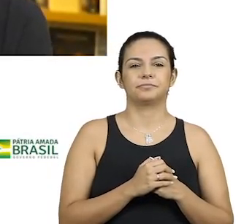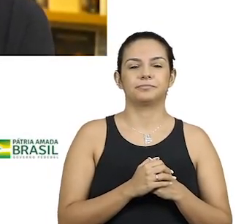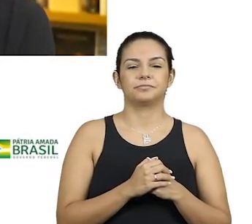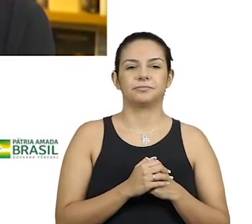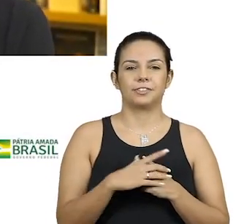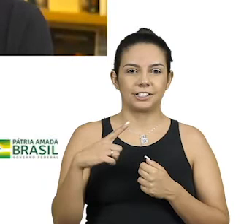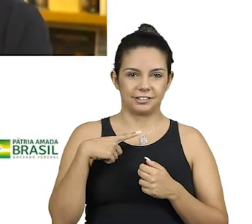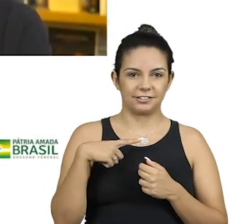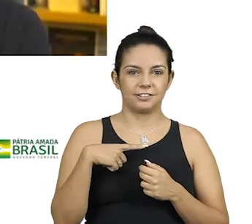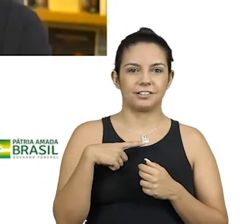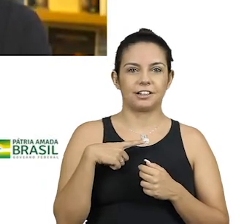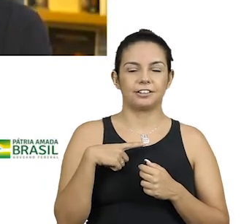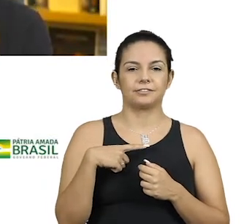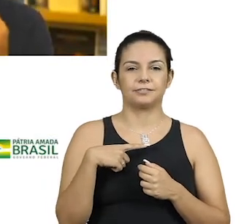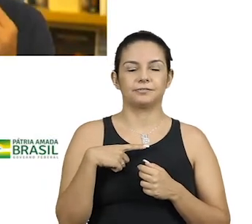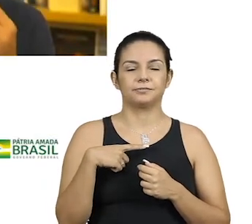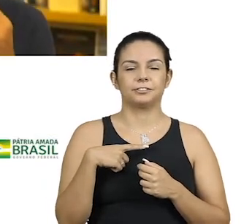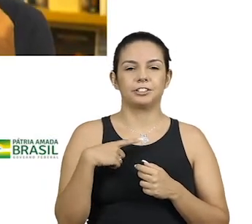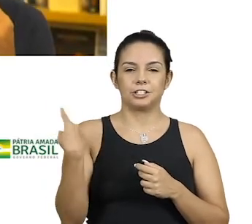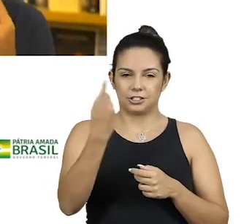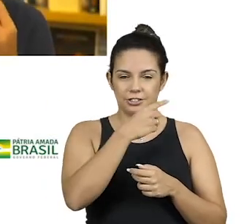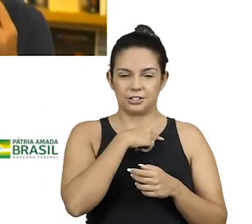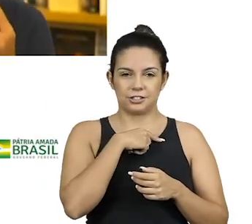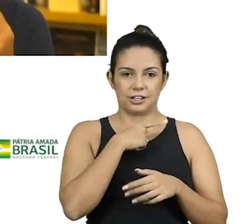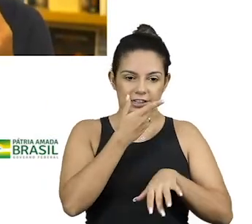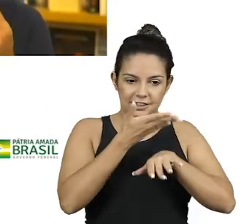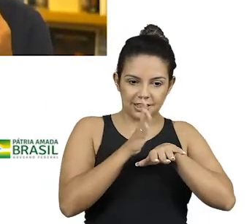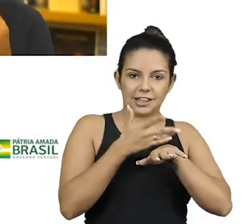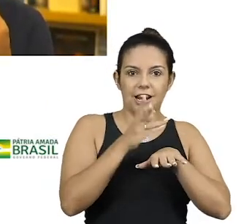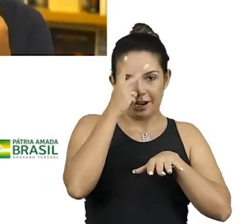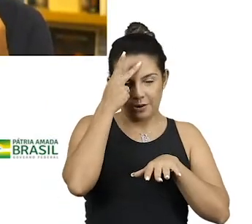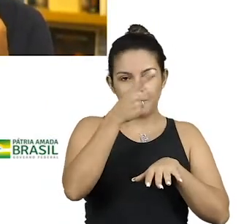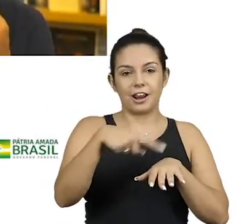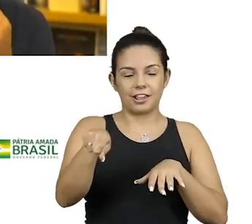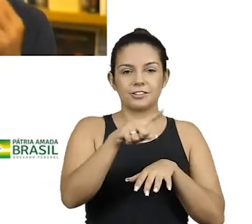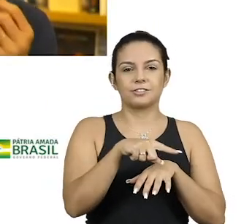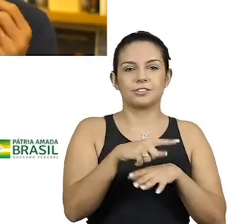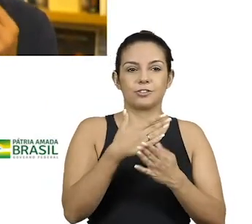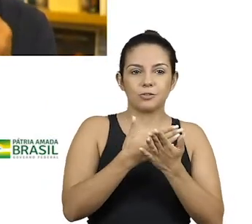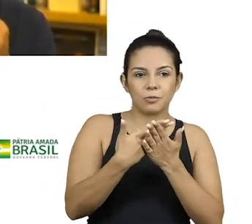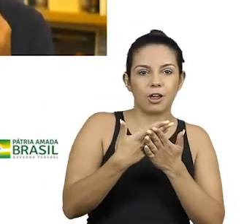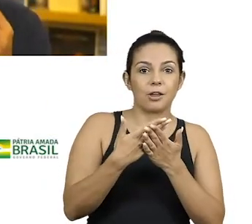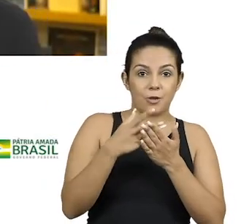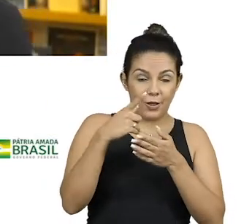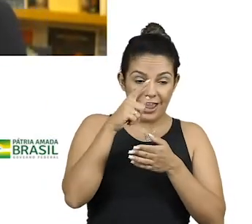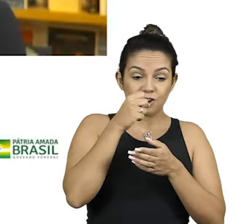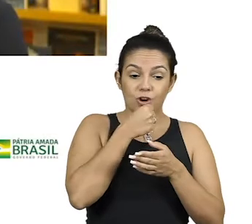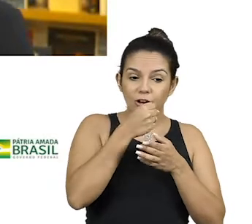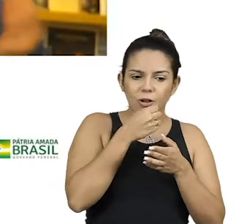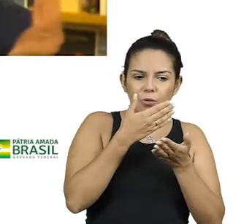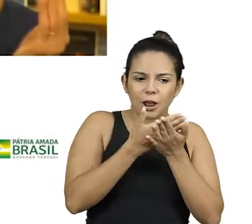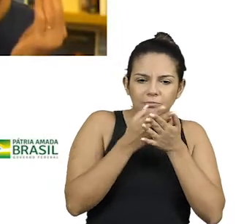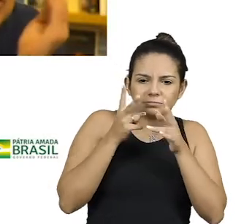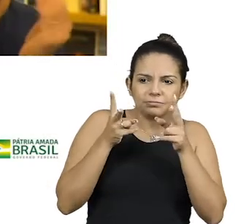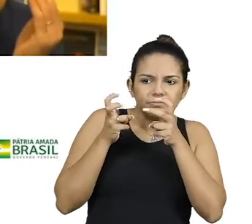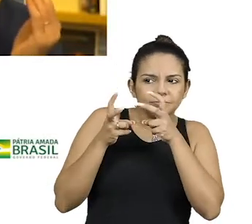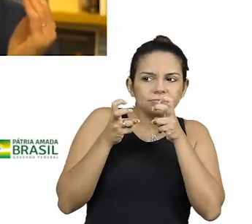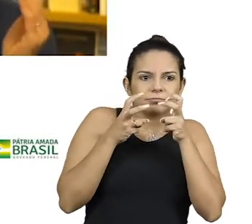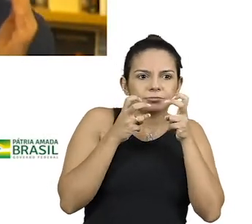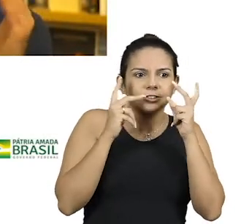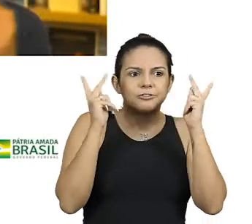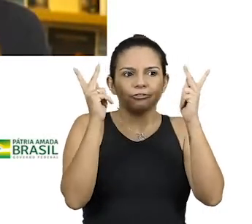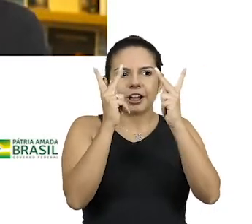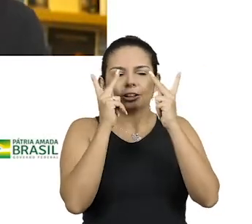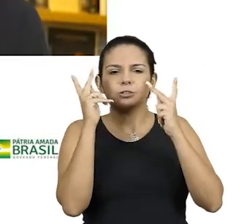acho que tem isso, acho que a gente é treinado para isso, para começar a perceber para onde o vento